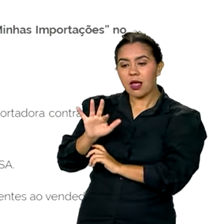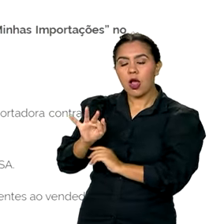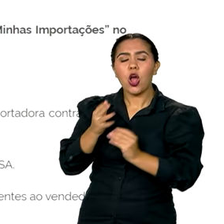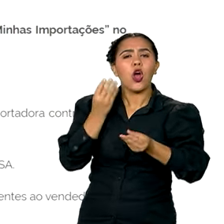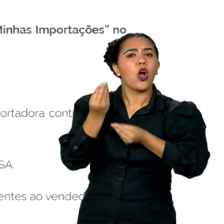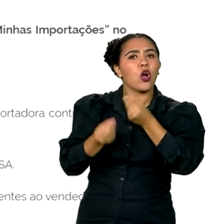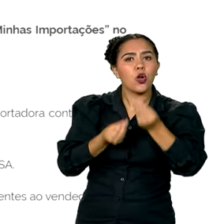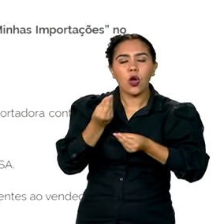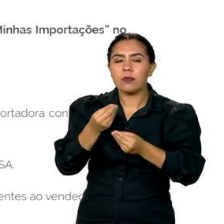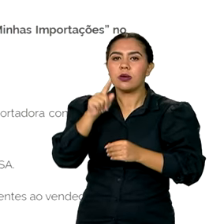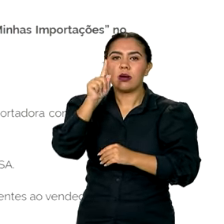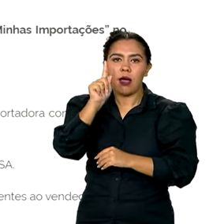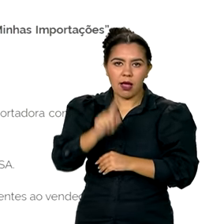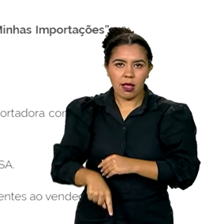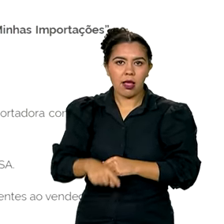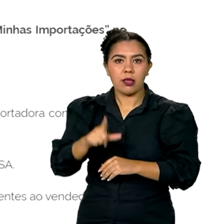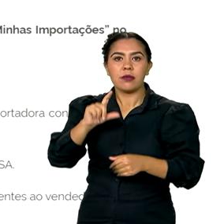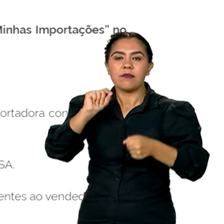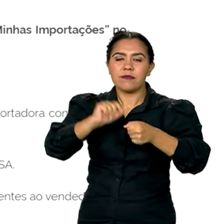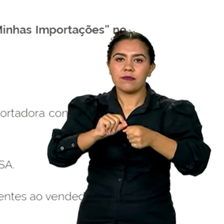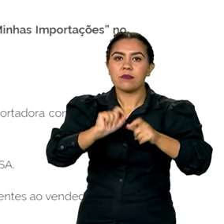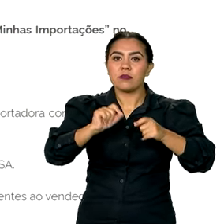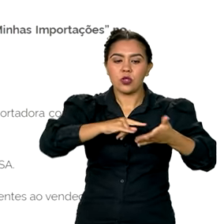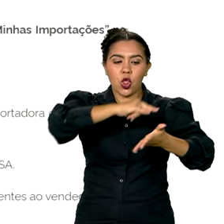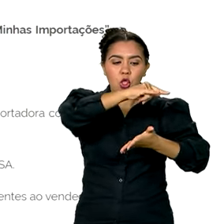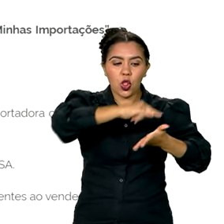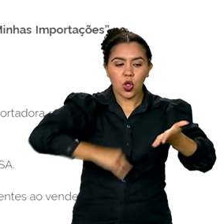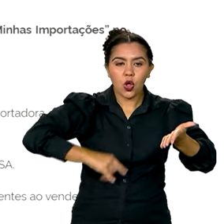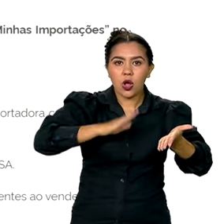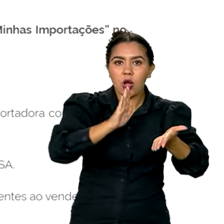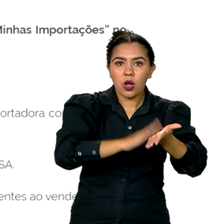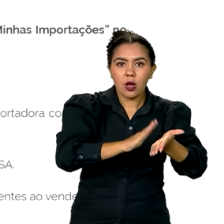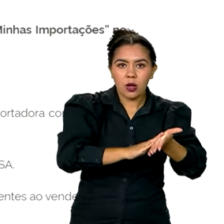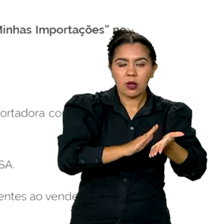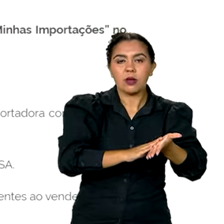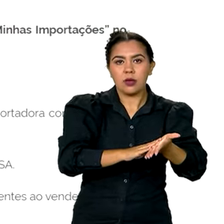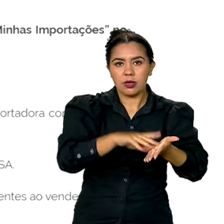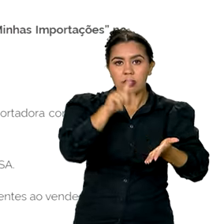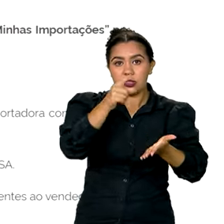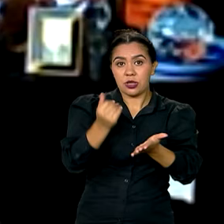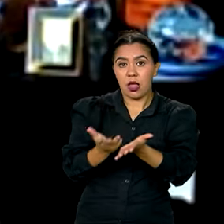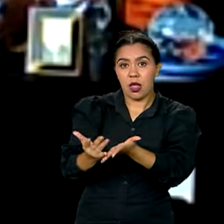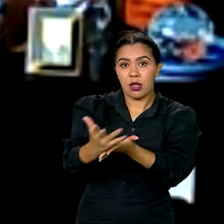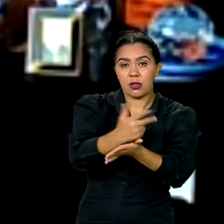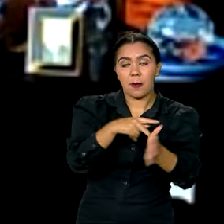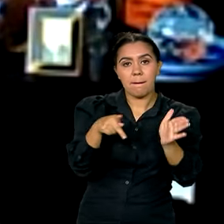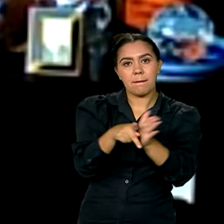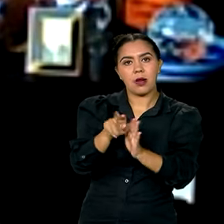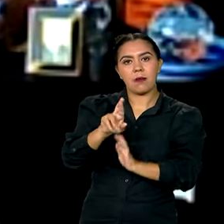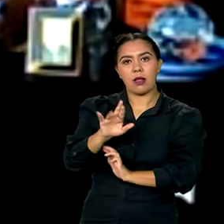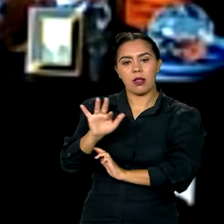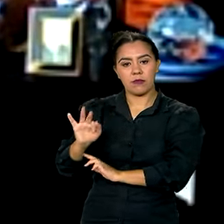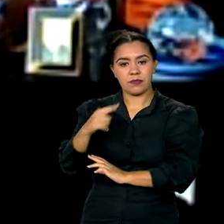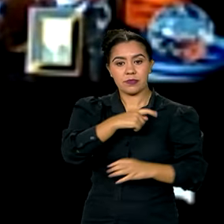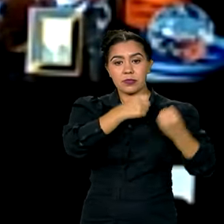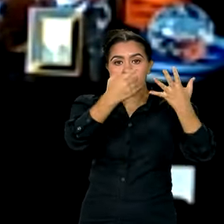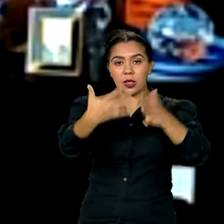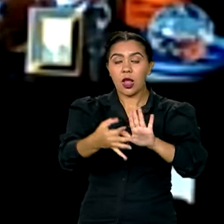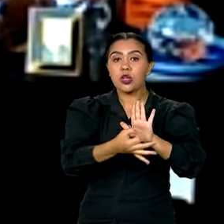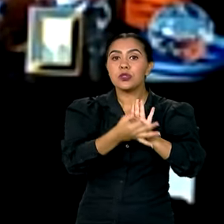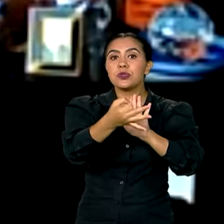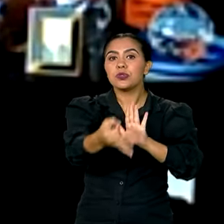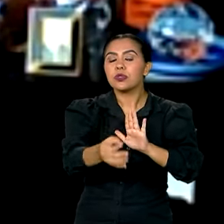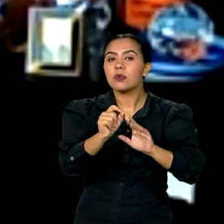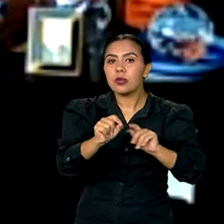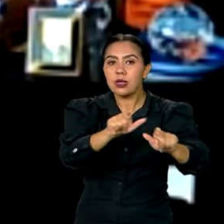unicamente por documento de arrecadação de Receitas Federais. A gente sugere que as pessoas entrem nesse